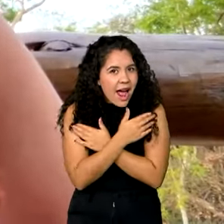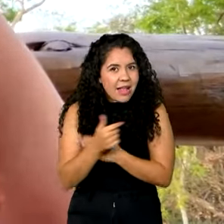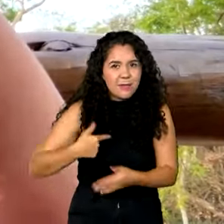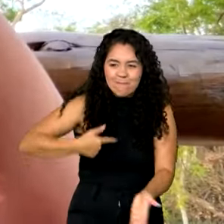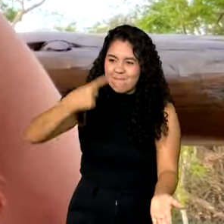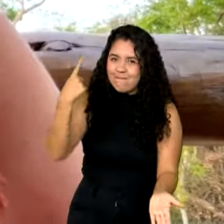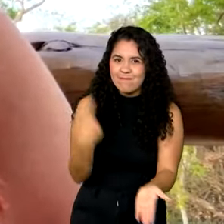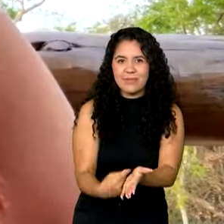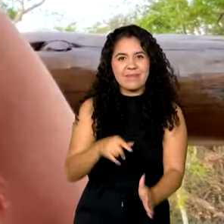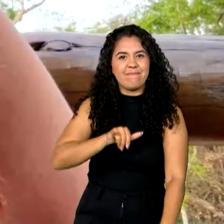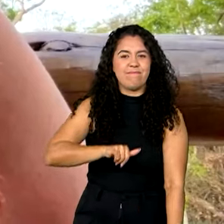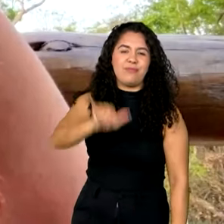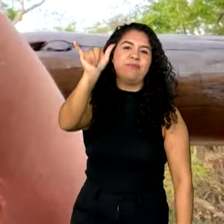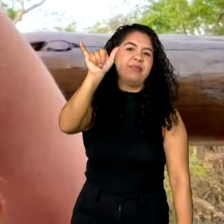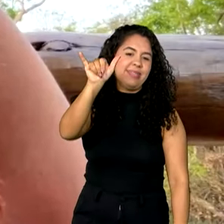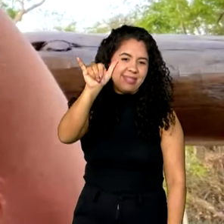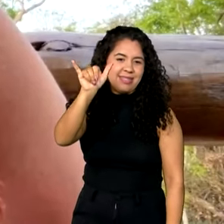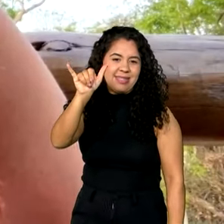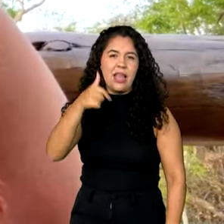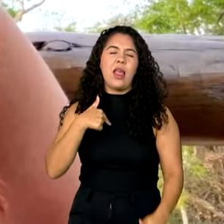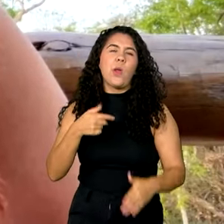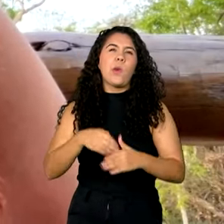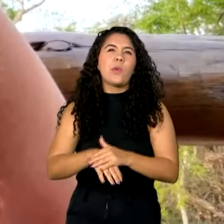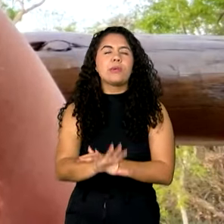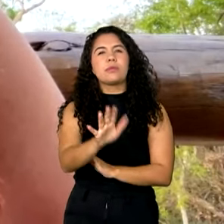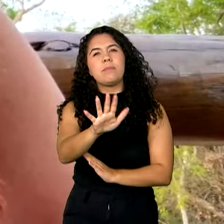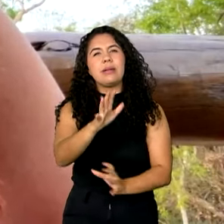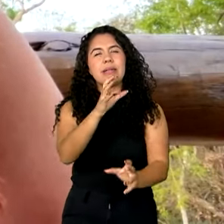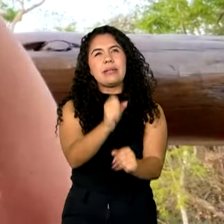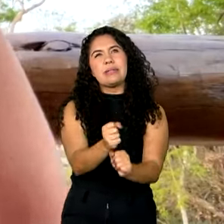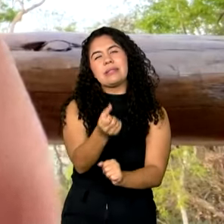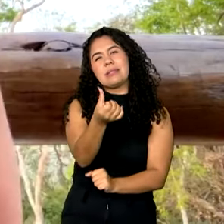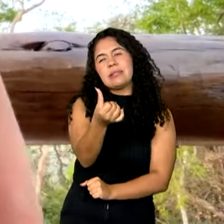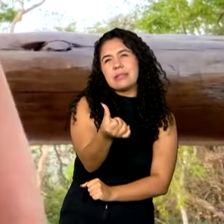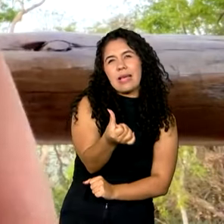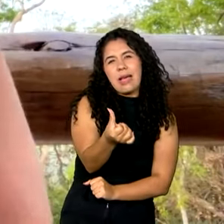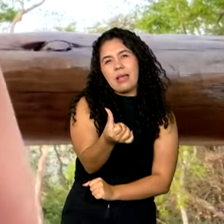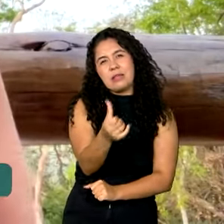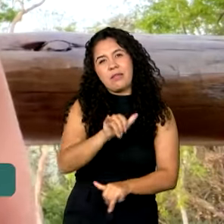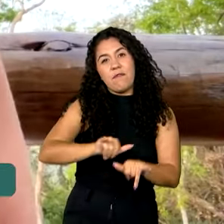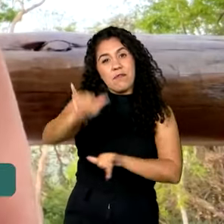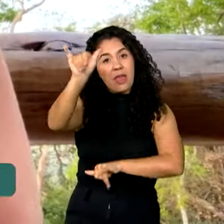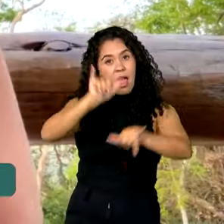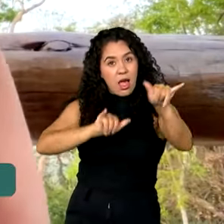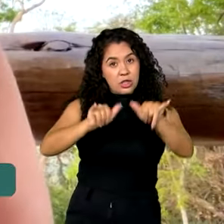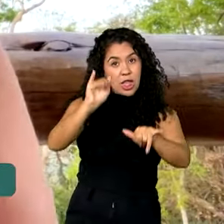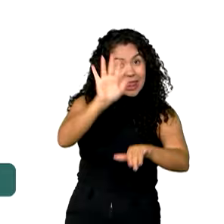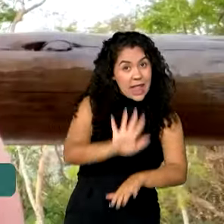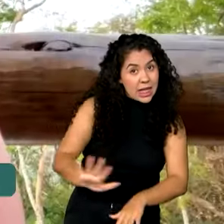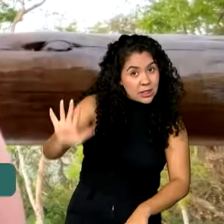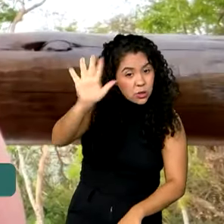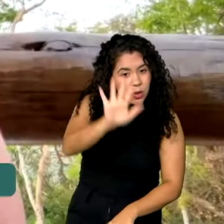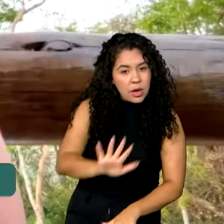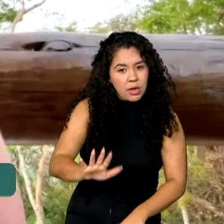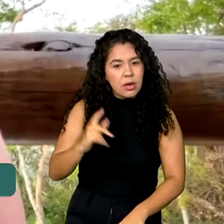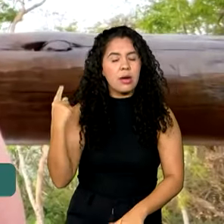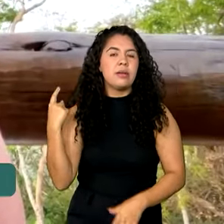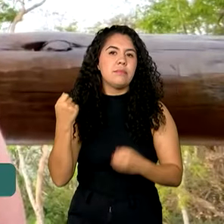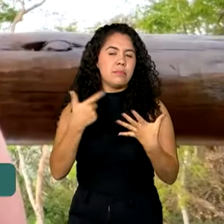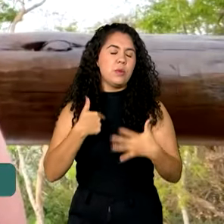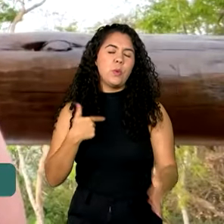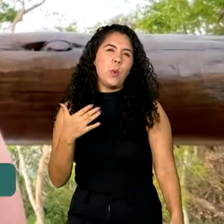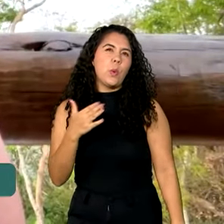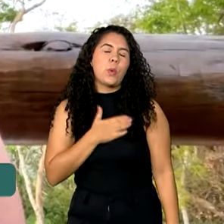Assim, todo feriado. Eu costumo fazer em torno de seis viagens nacionais por ano. Eu gosto muito